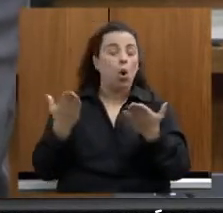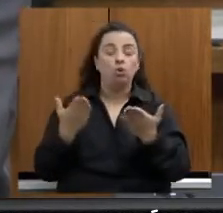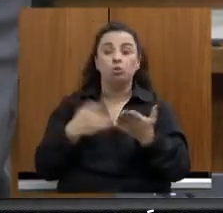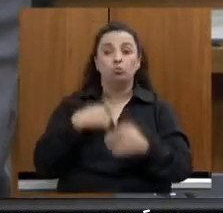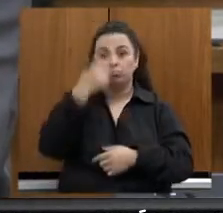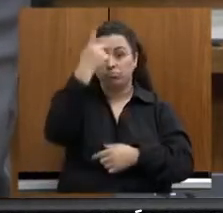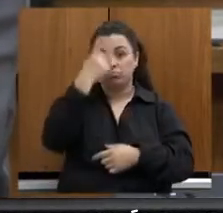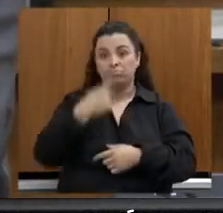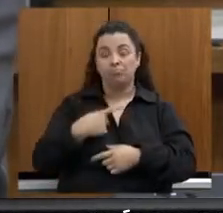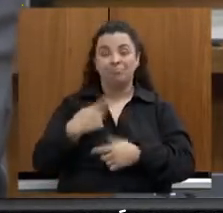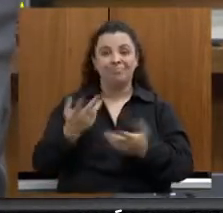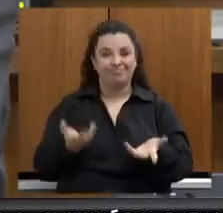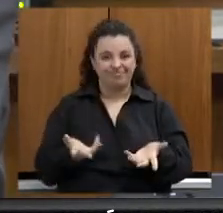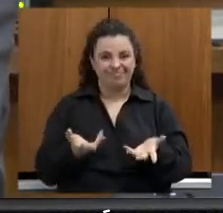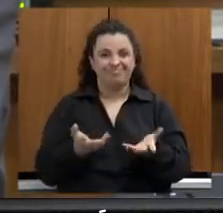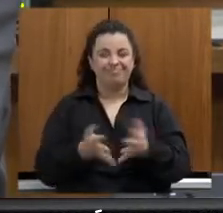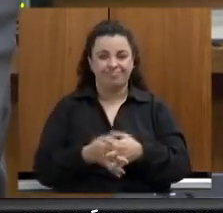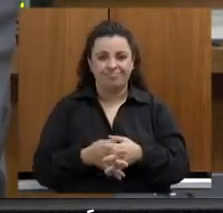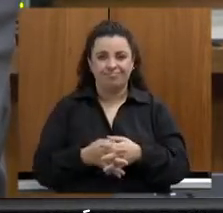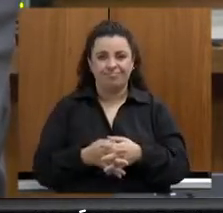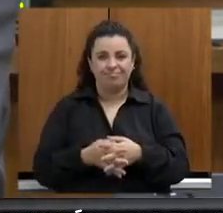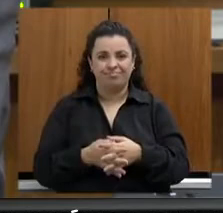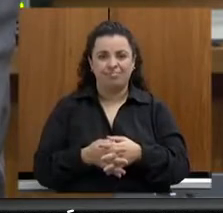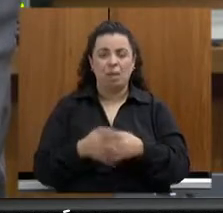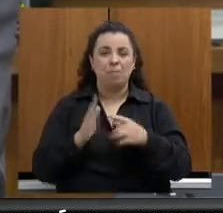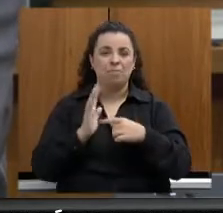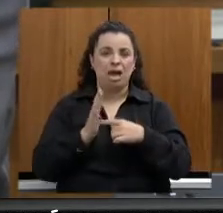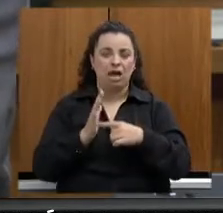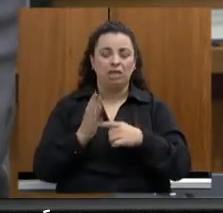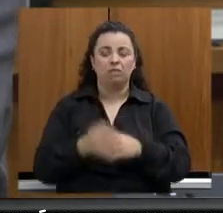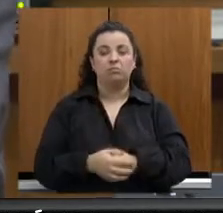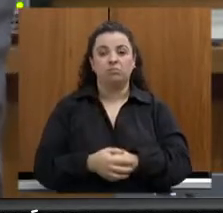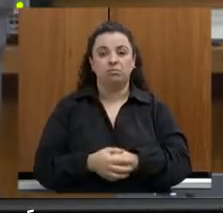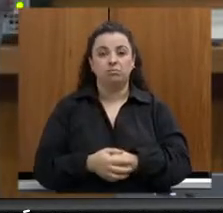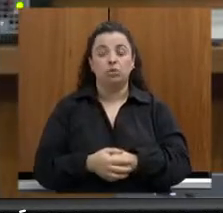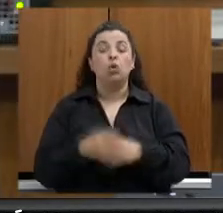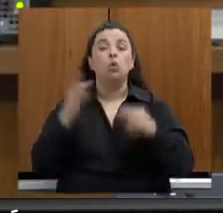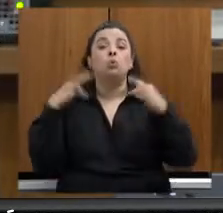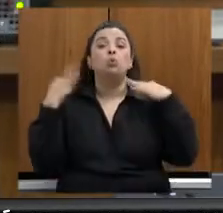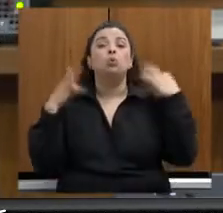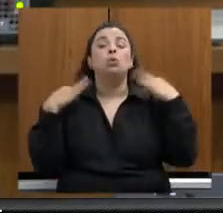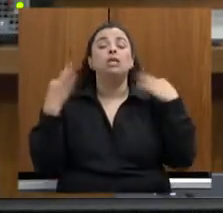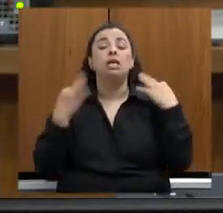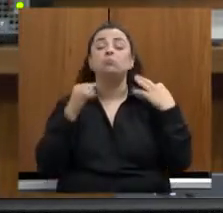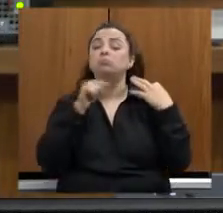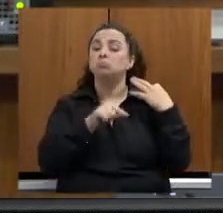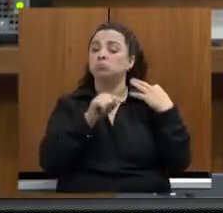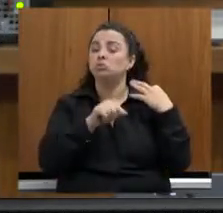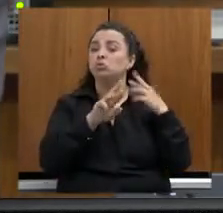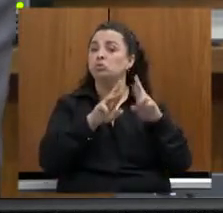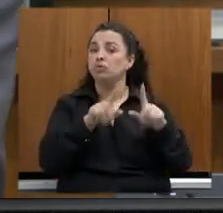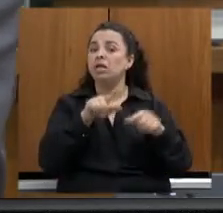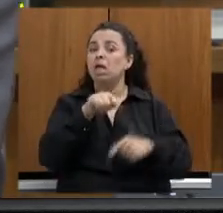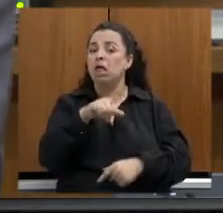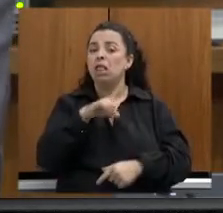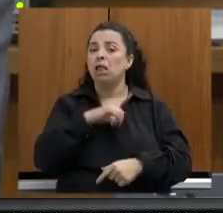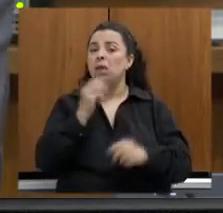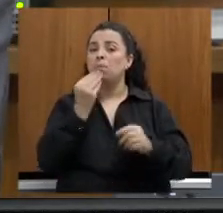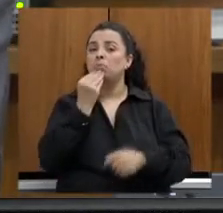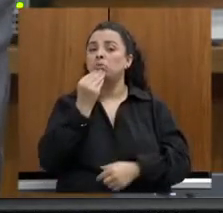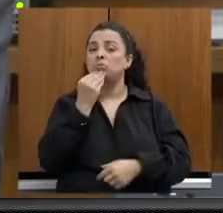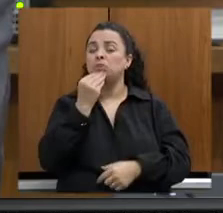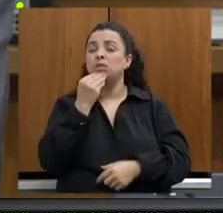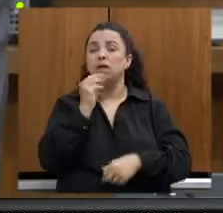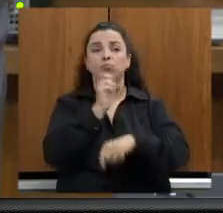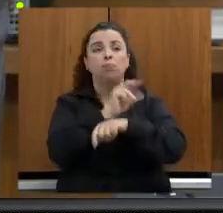Ao passo que o turismo, eu vejo como um grande fator de geração de emprego. Eu